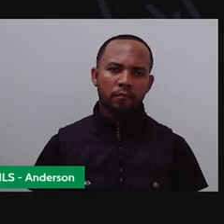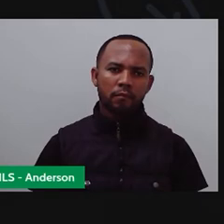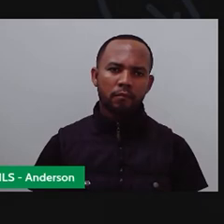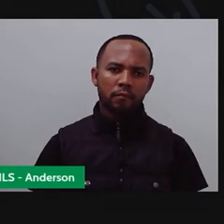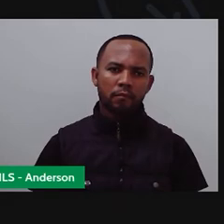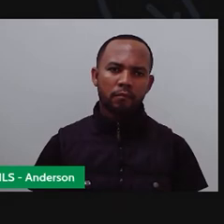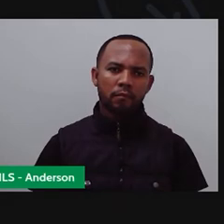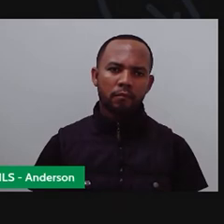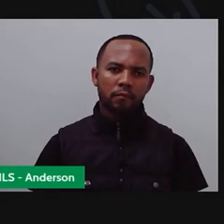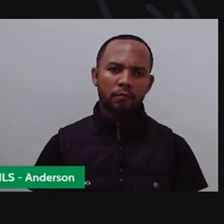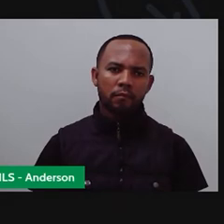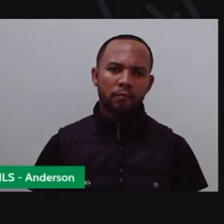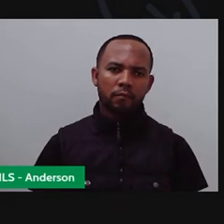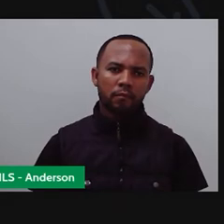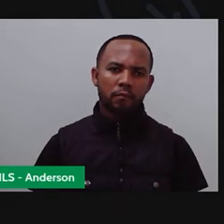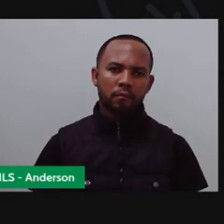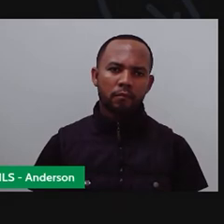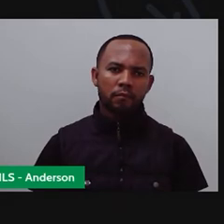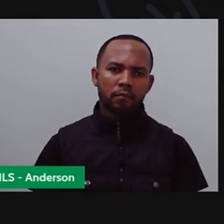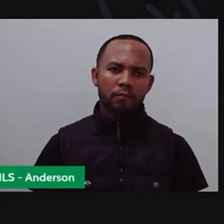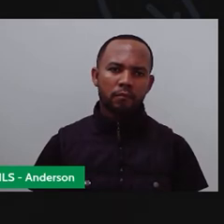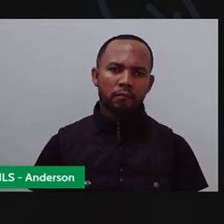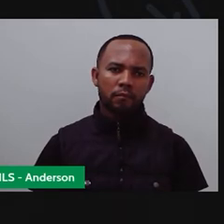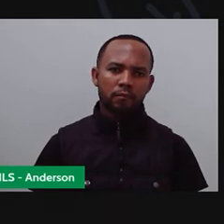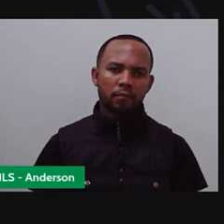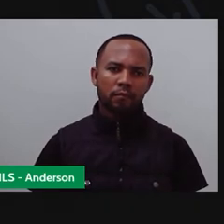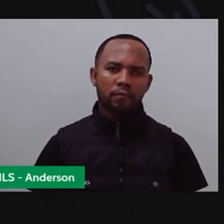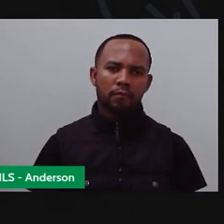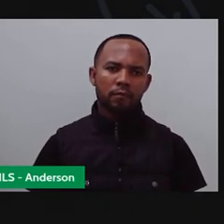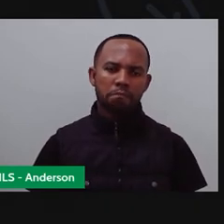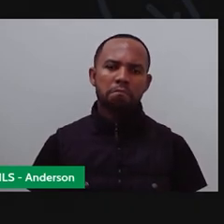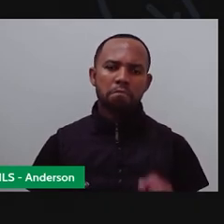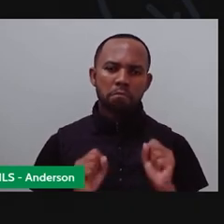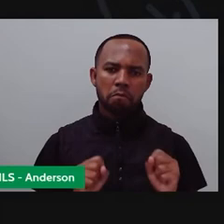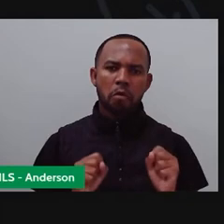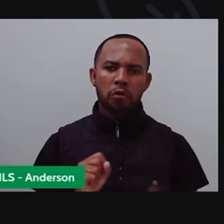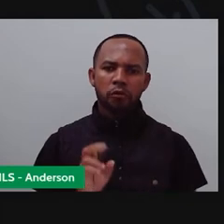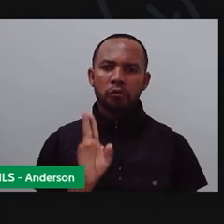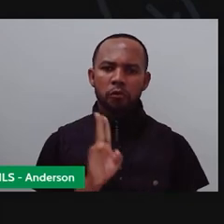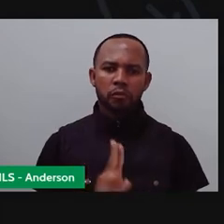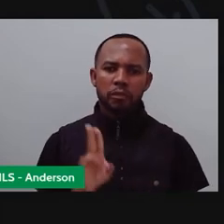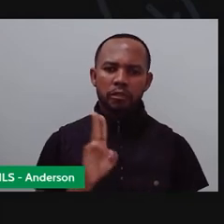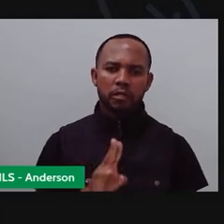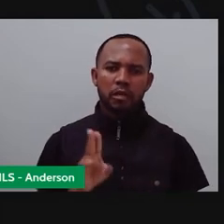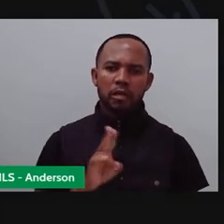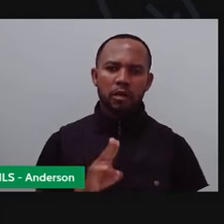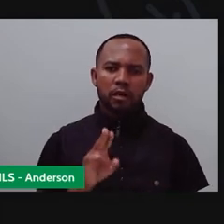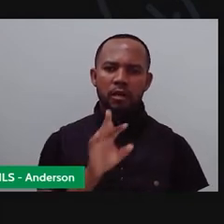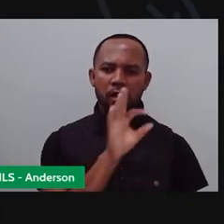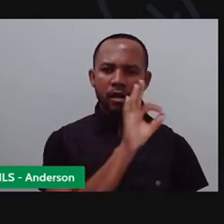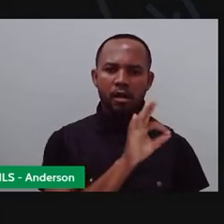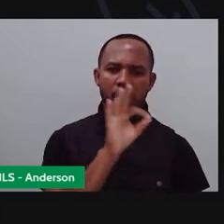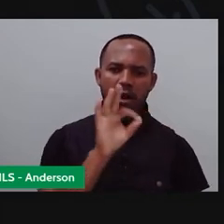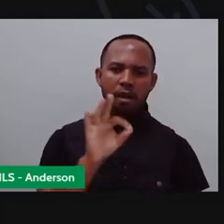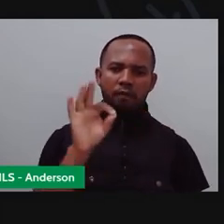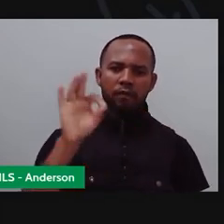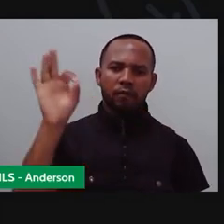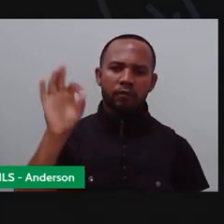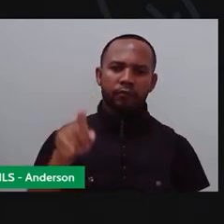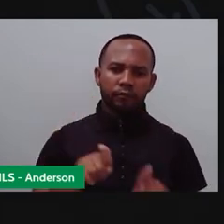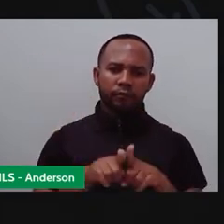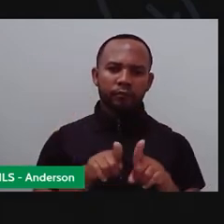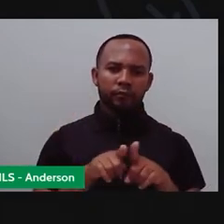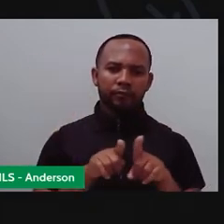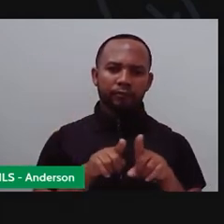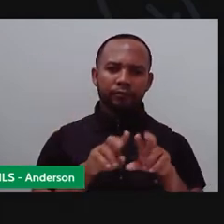ó. Por quê? Eu posso depois utilizar o meu gráfico, né? Fazer mais barras e mudar. A quantidade